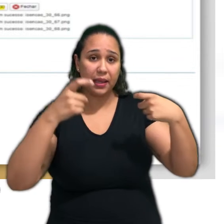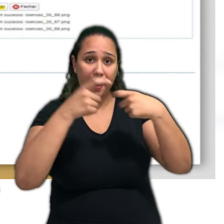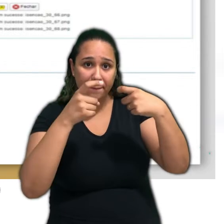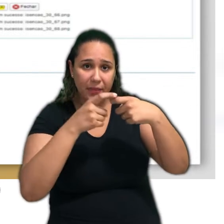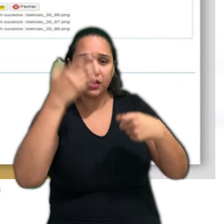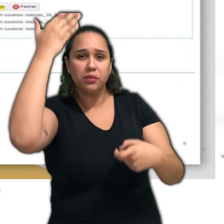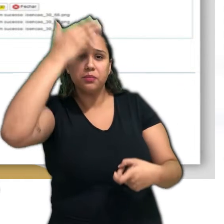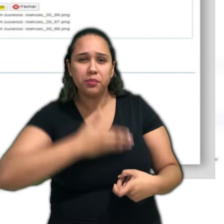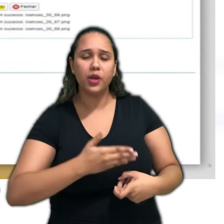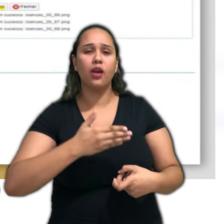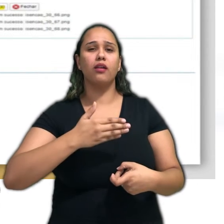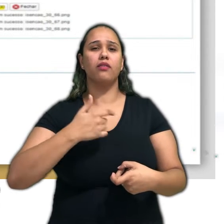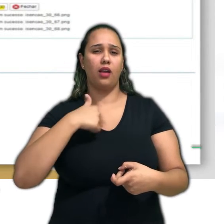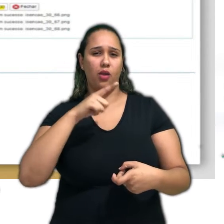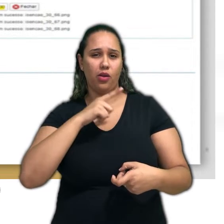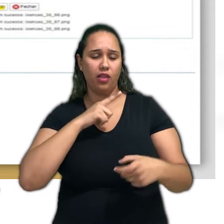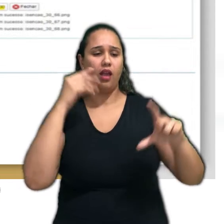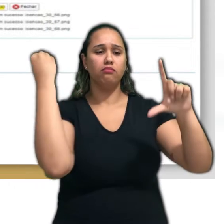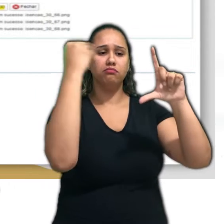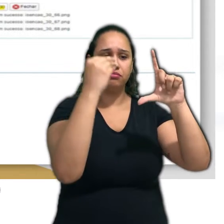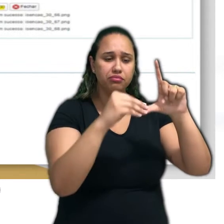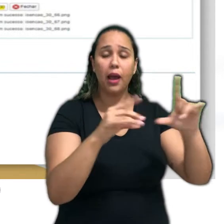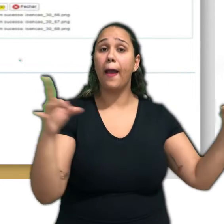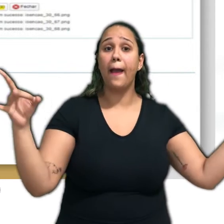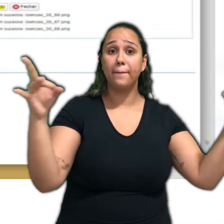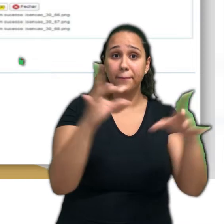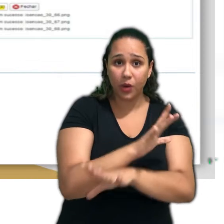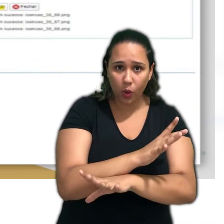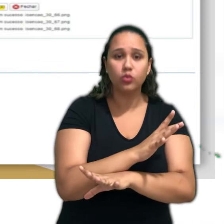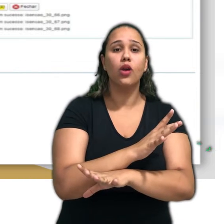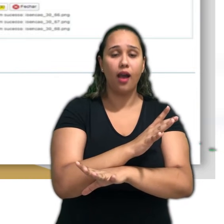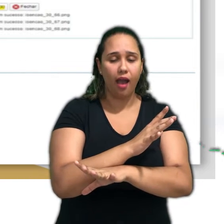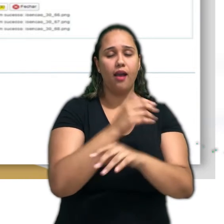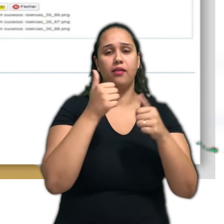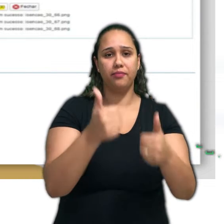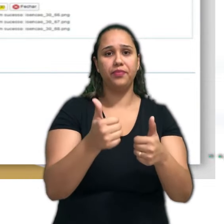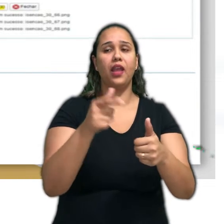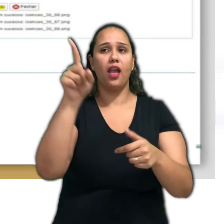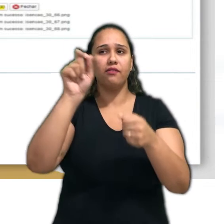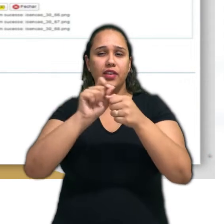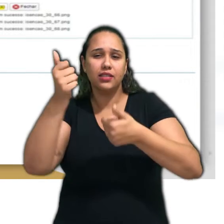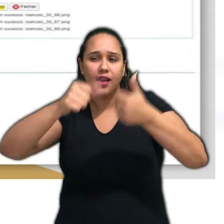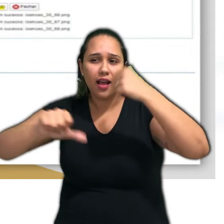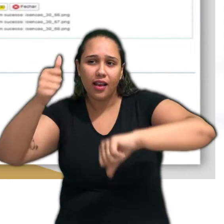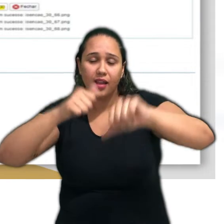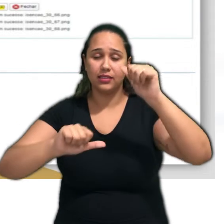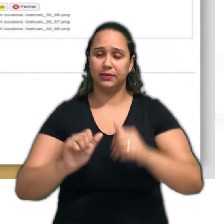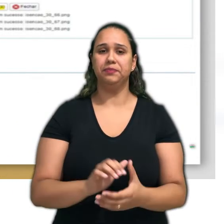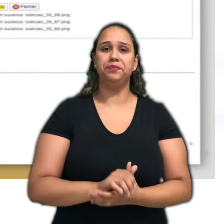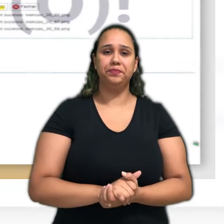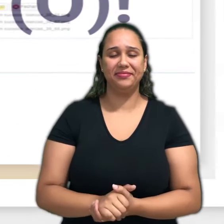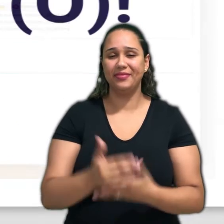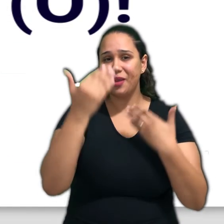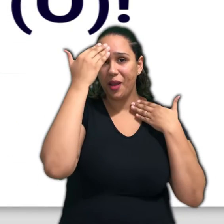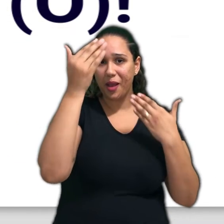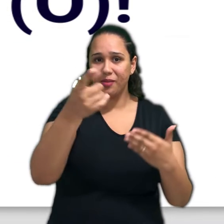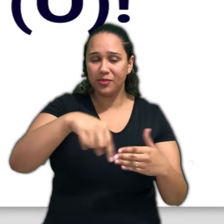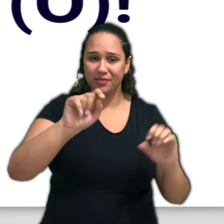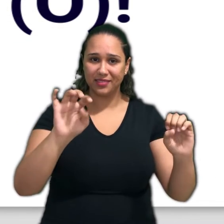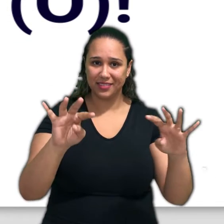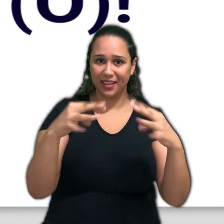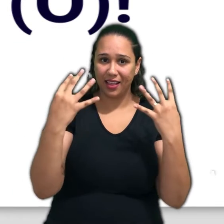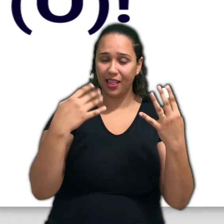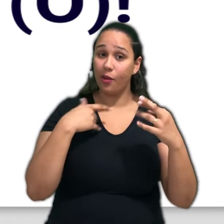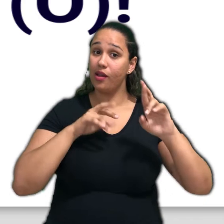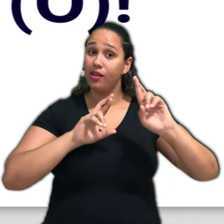solicitação de atendimento específico será analisada. Nós agradecemos a sua atenção e esperamos que o vídeo tenha ajudado a entender